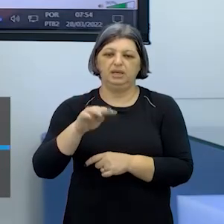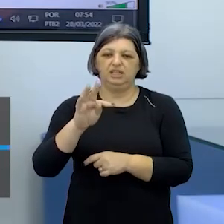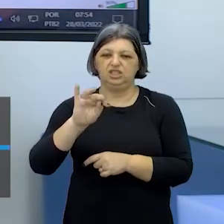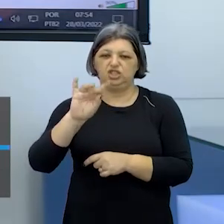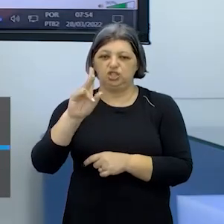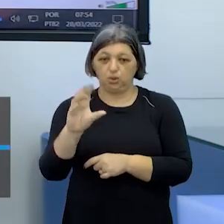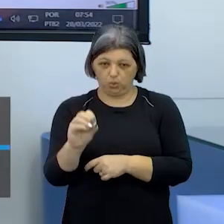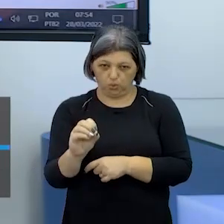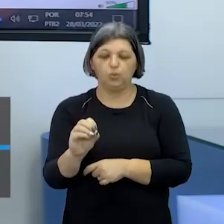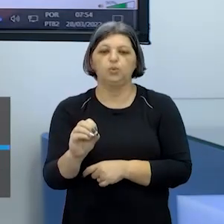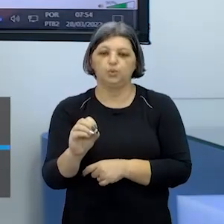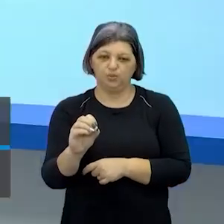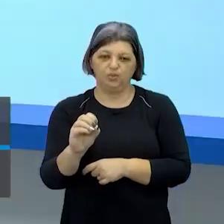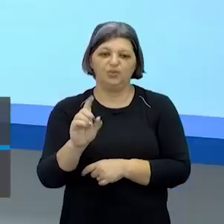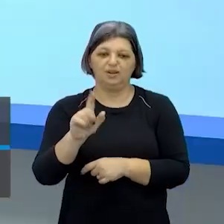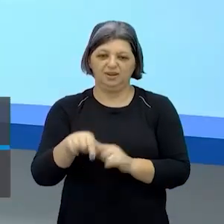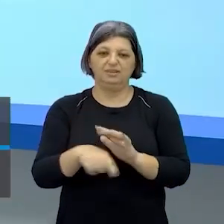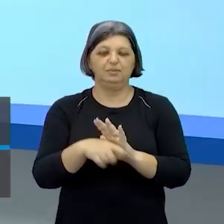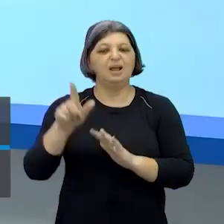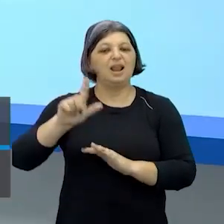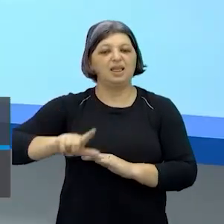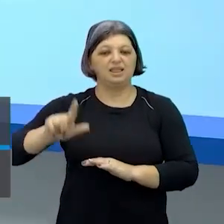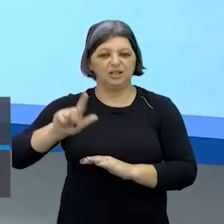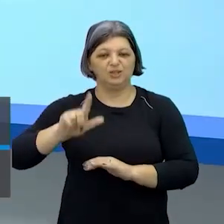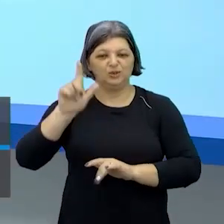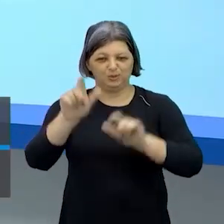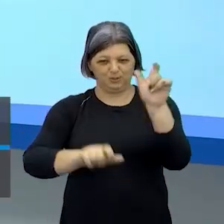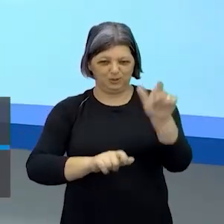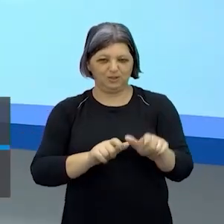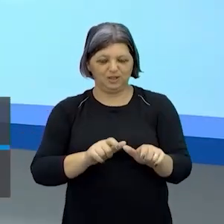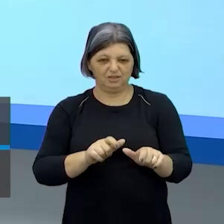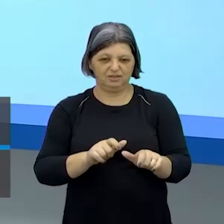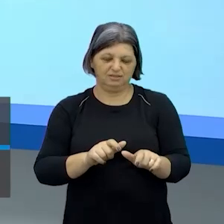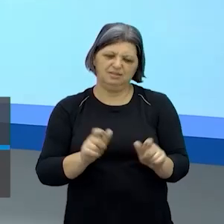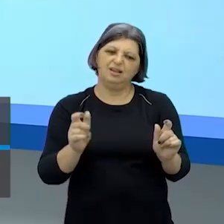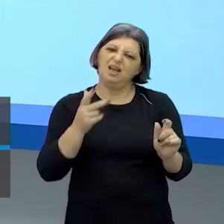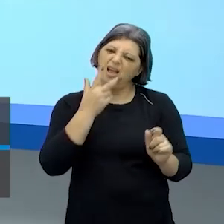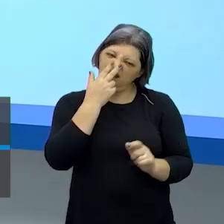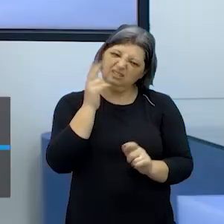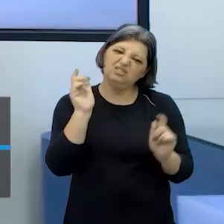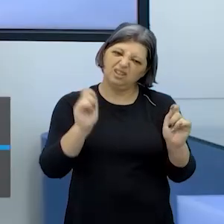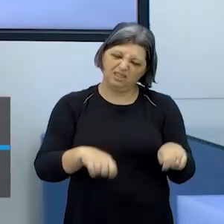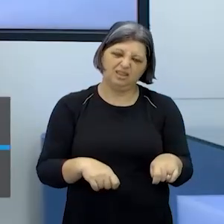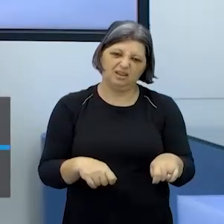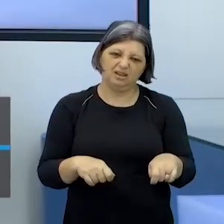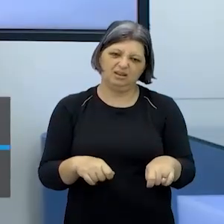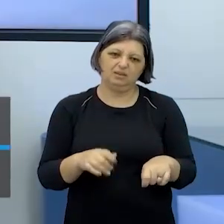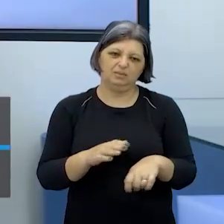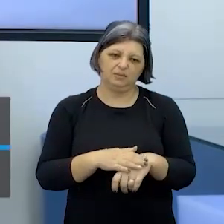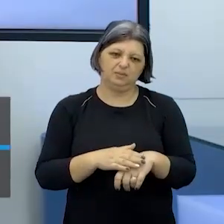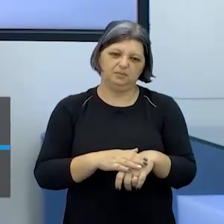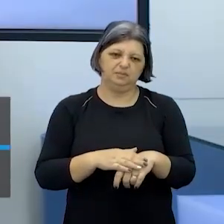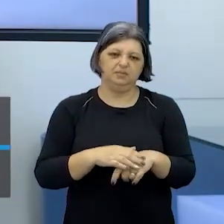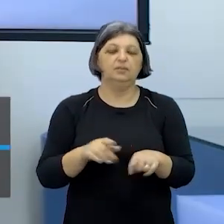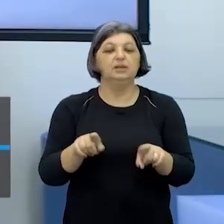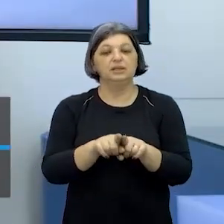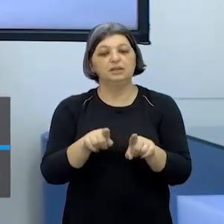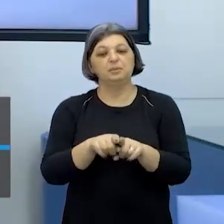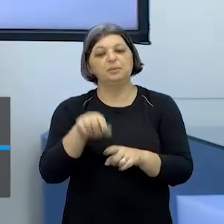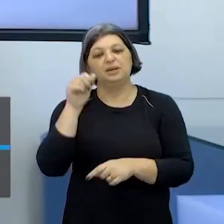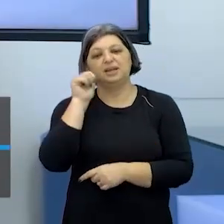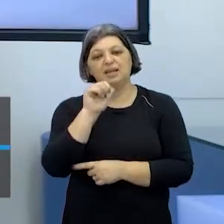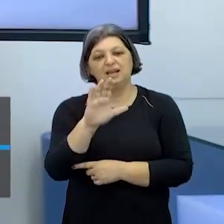que é dançável ah eu acho que dá para fazer né a própria captu também é